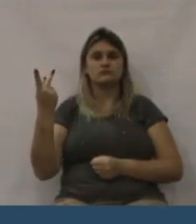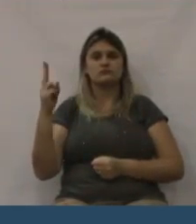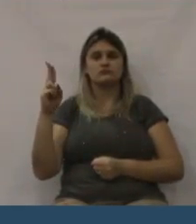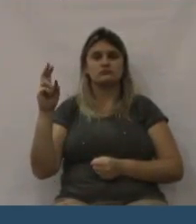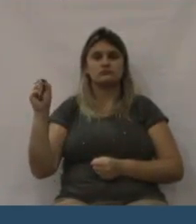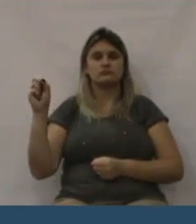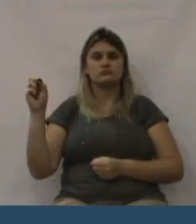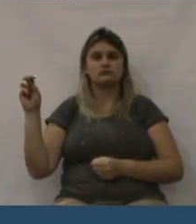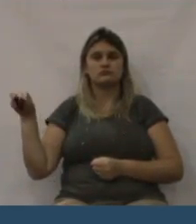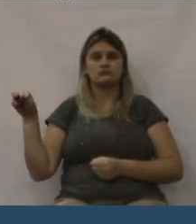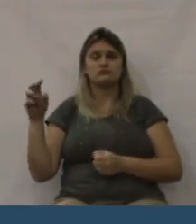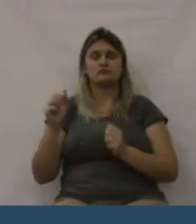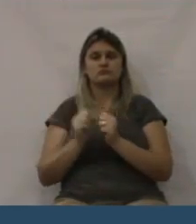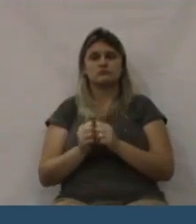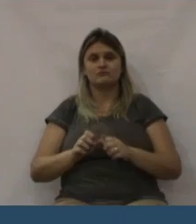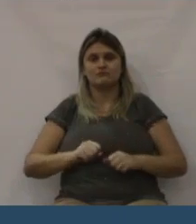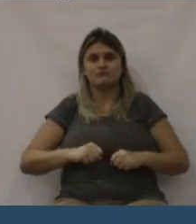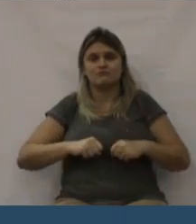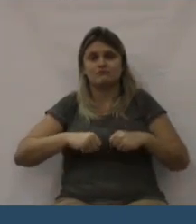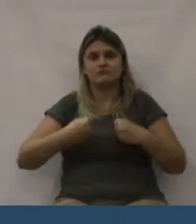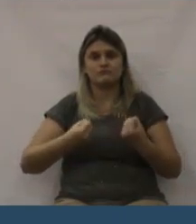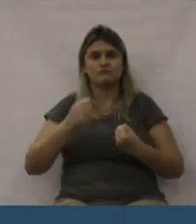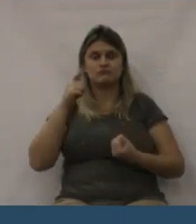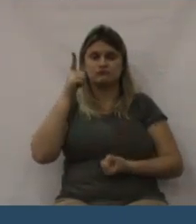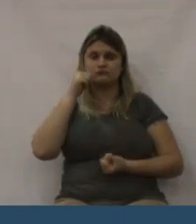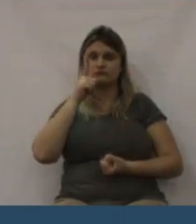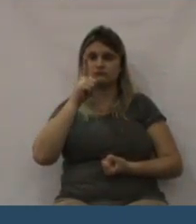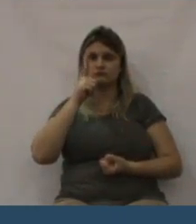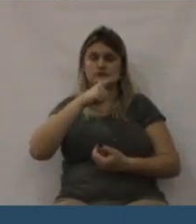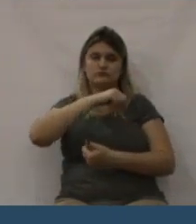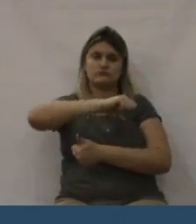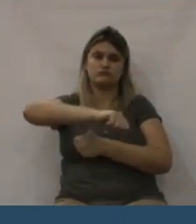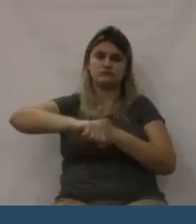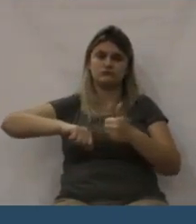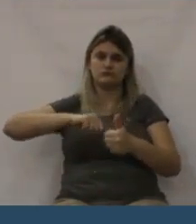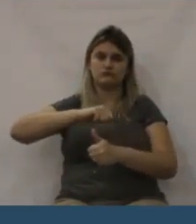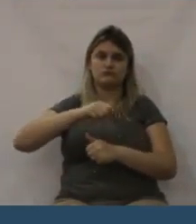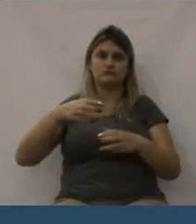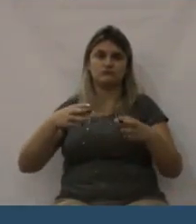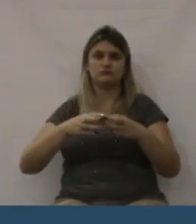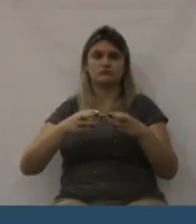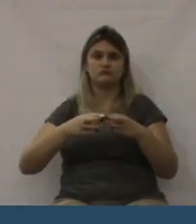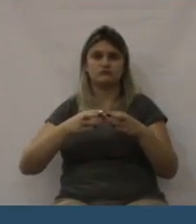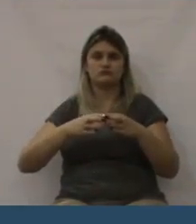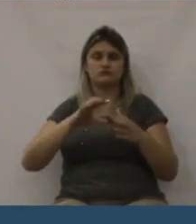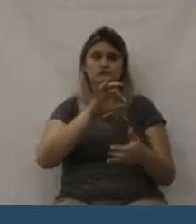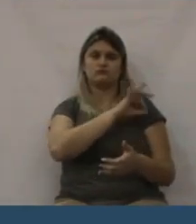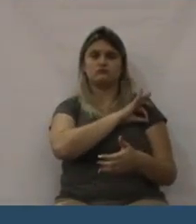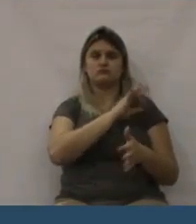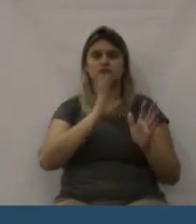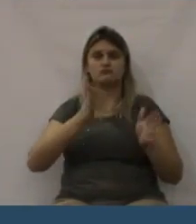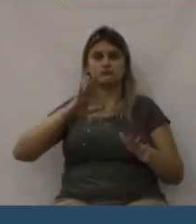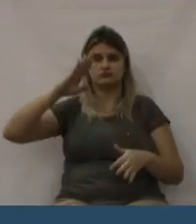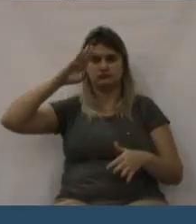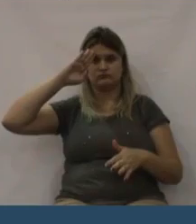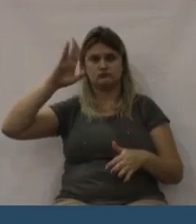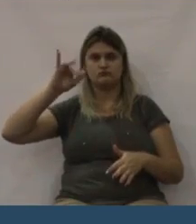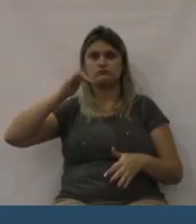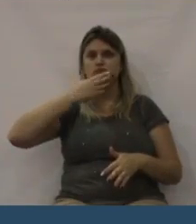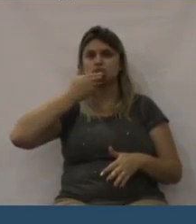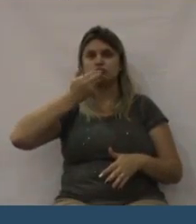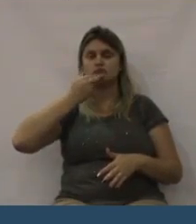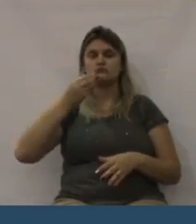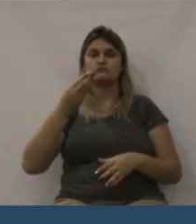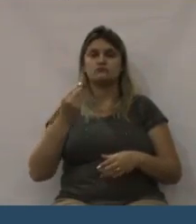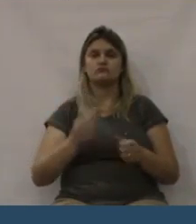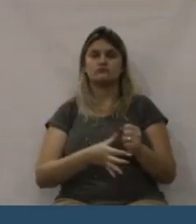poder dar uma solução e uma resposta para os moradores. É uma iniciativa muito boa